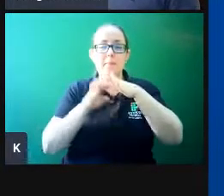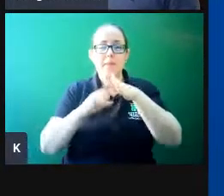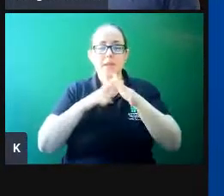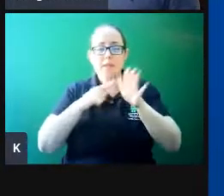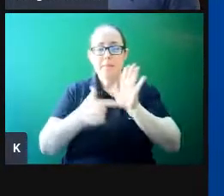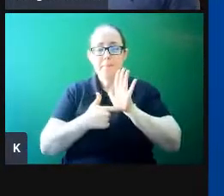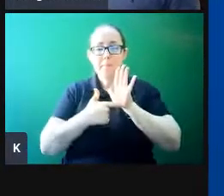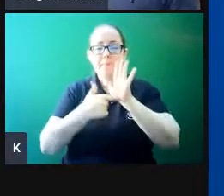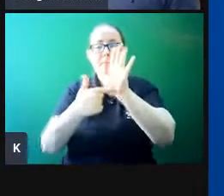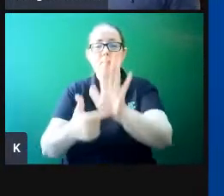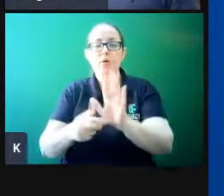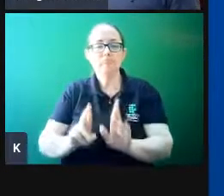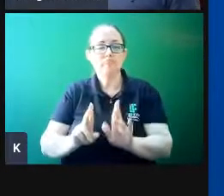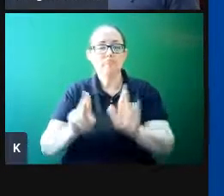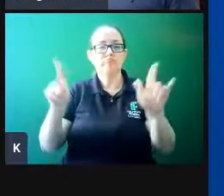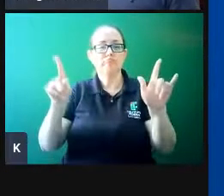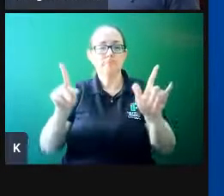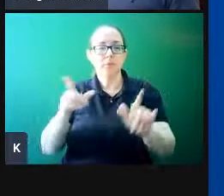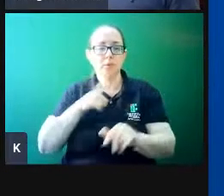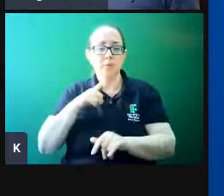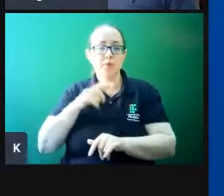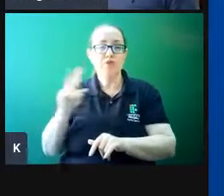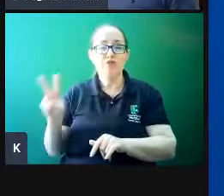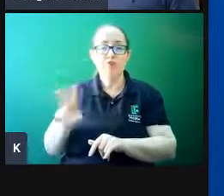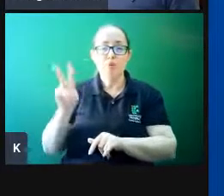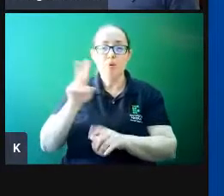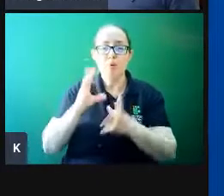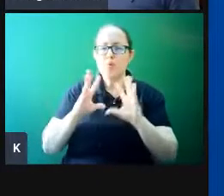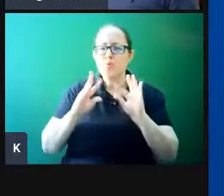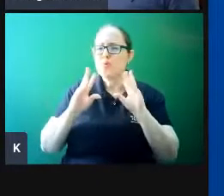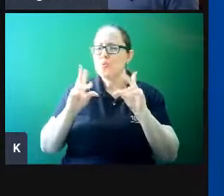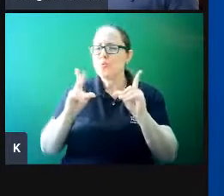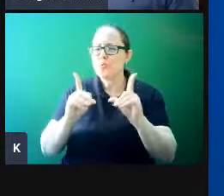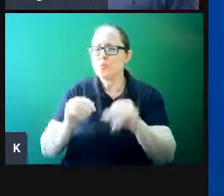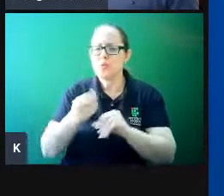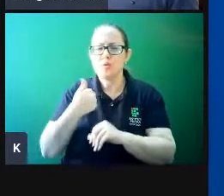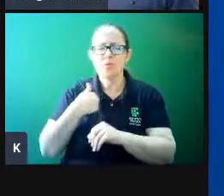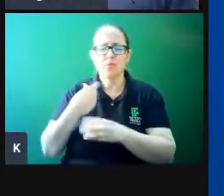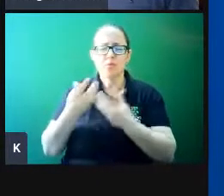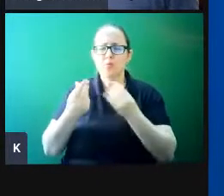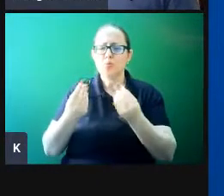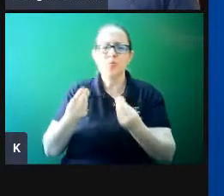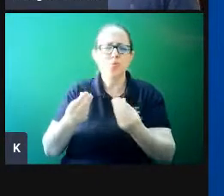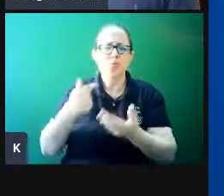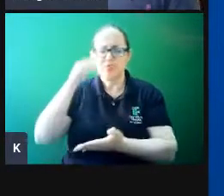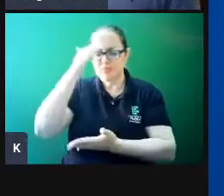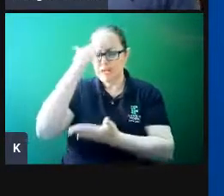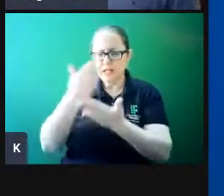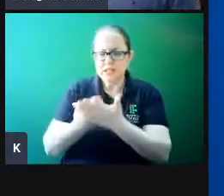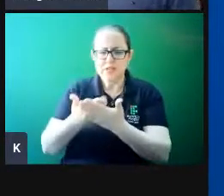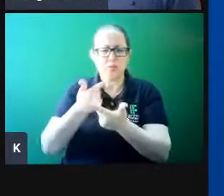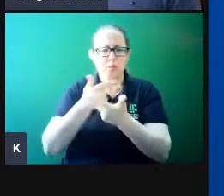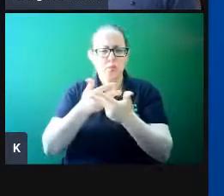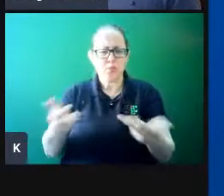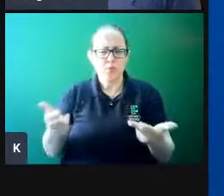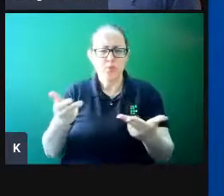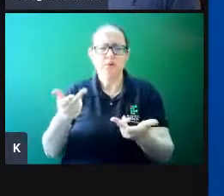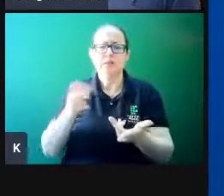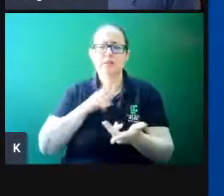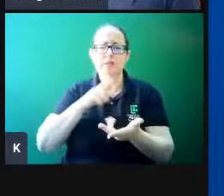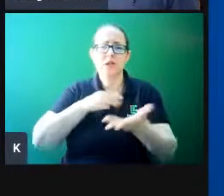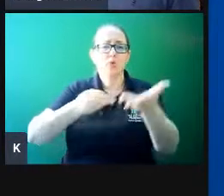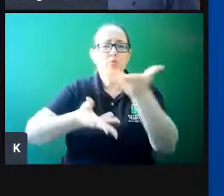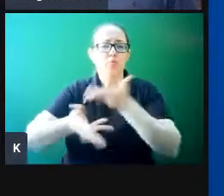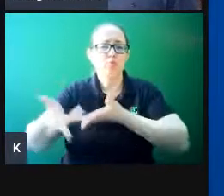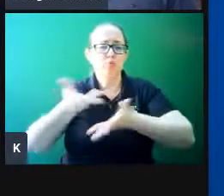que o valor está implícito em todos os seus recursos, procedimentos, valores e crenças compartilhados pelos seus membros e